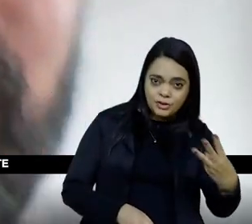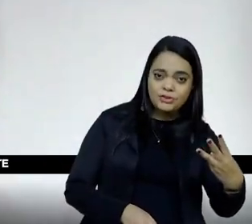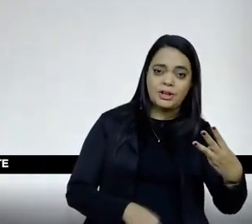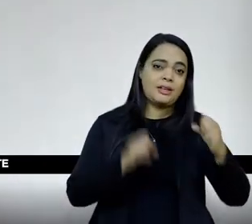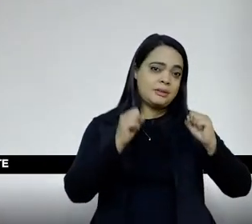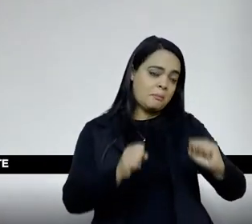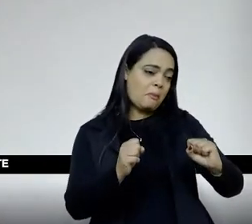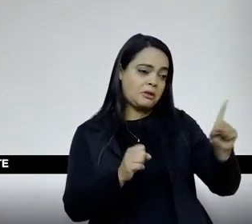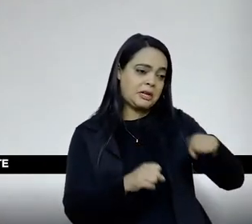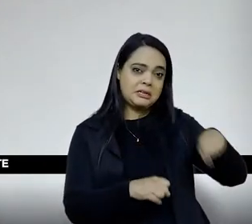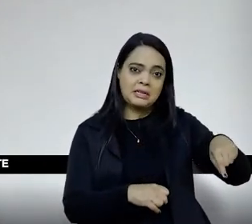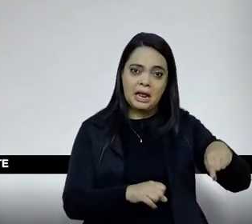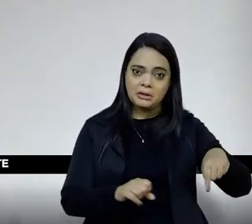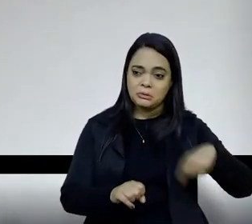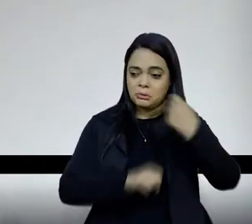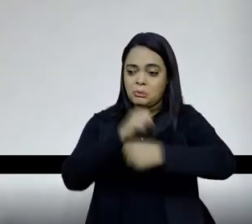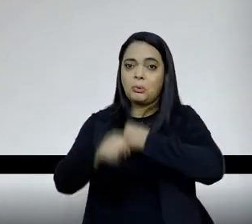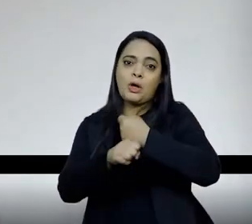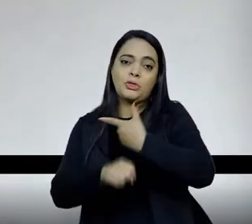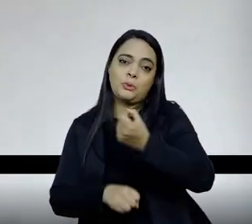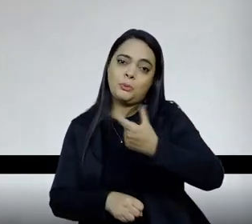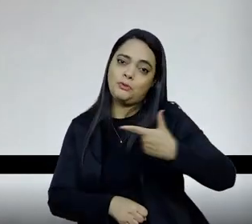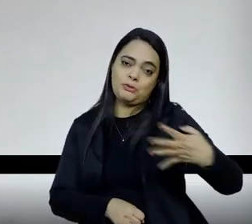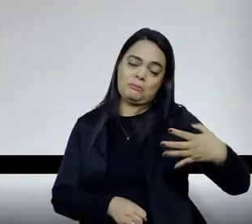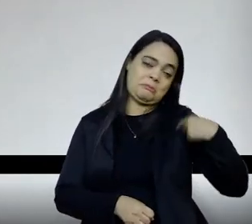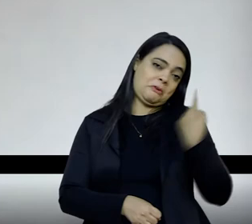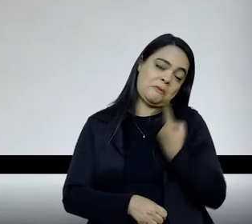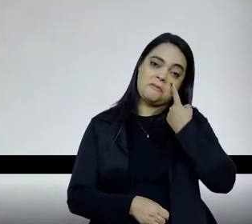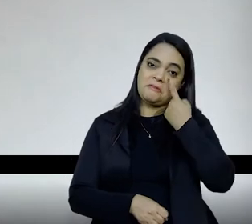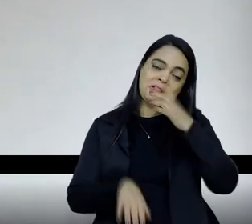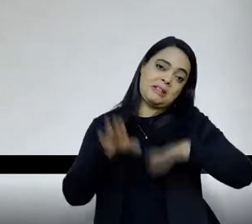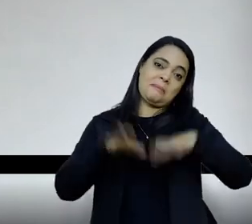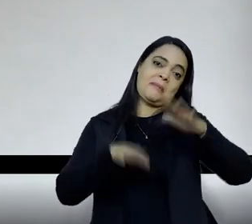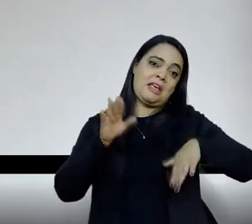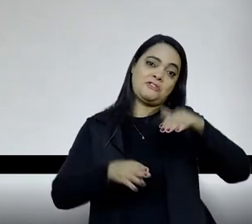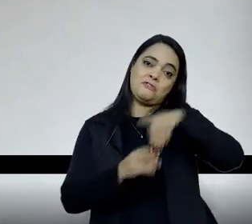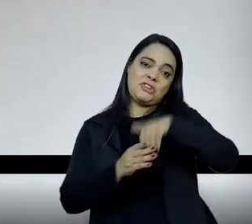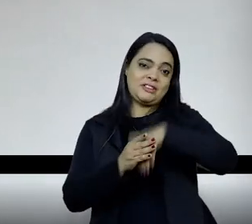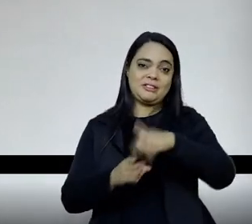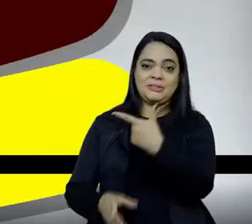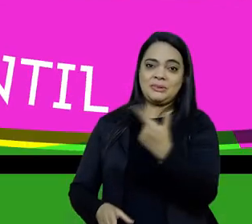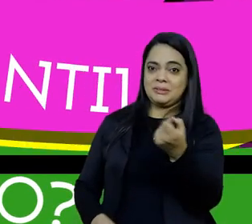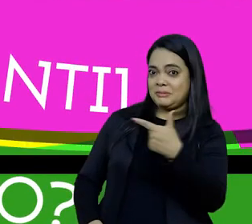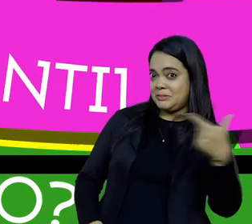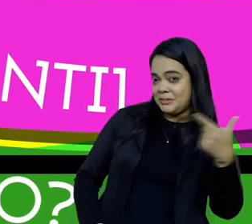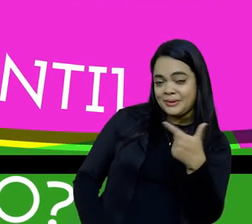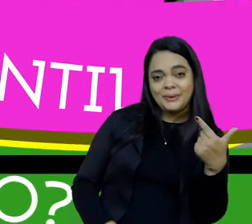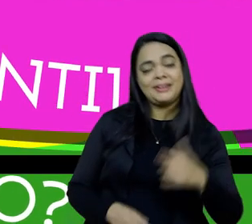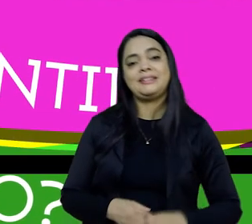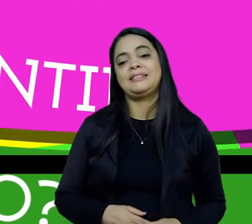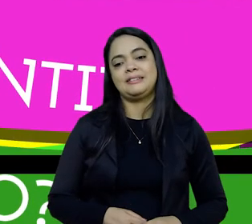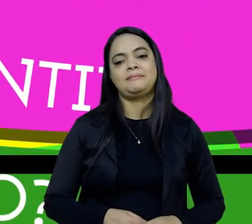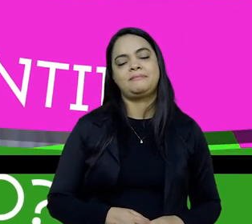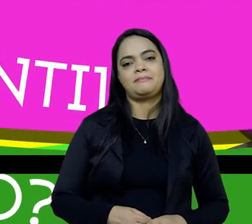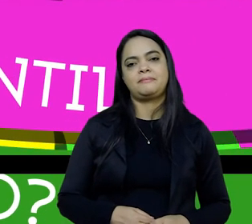2024 dependendo do que que a gente vai escolher em 2022, mas é um jogo que está sendo jogado.